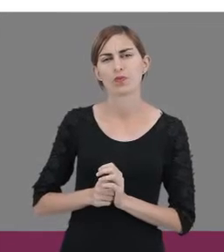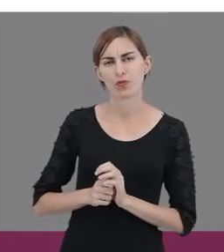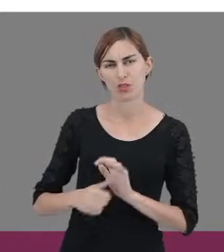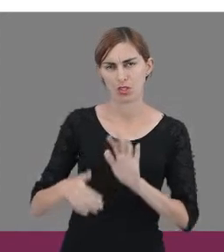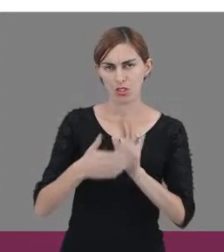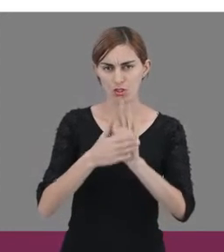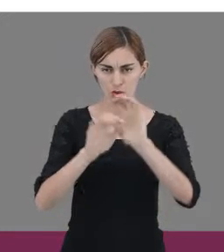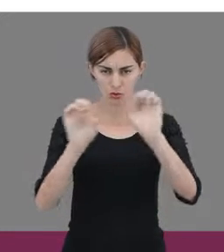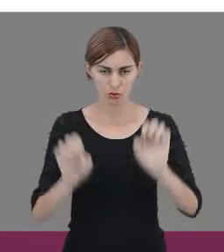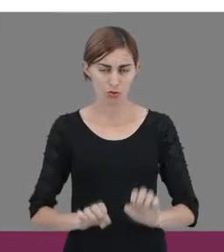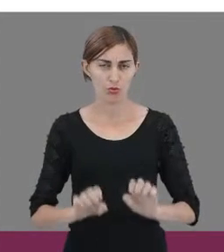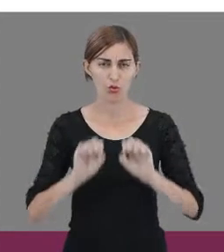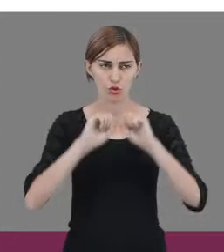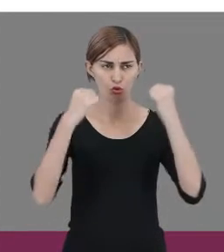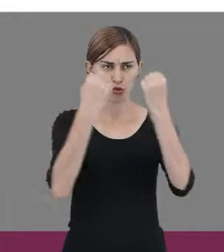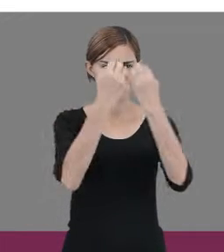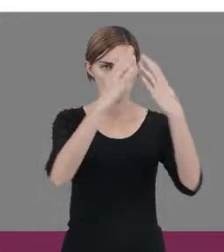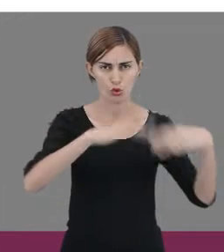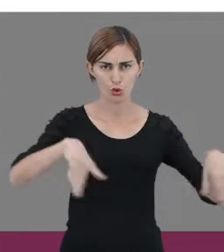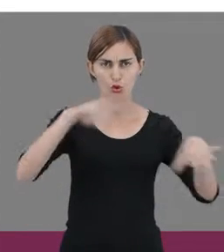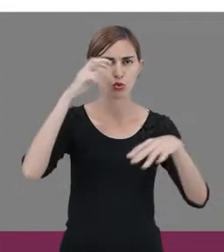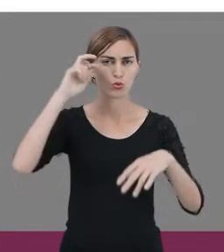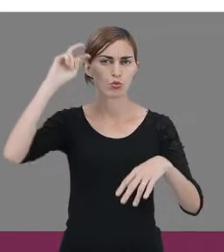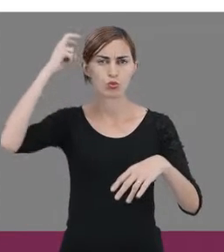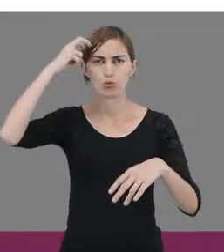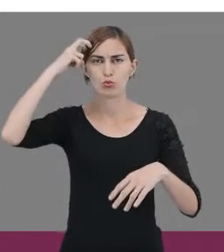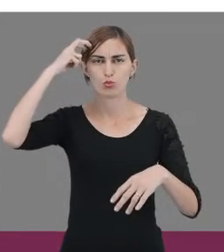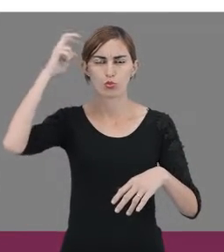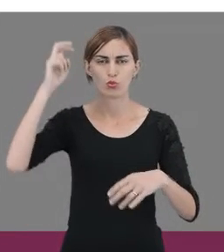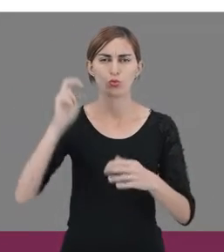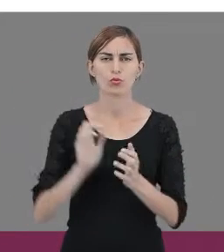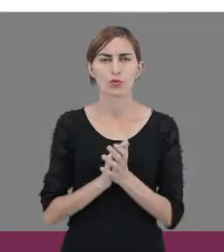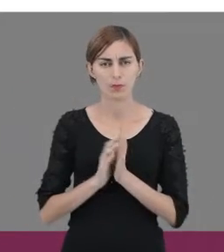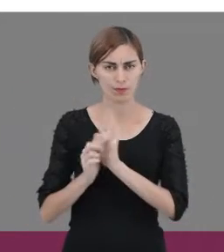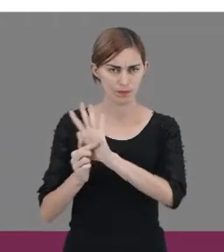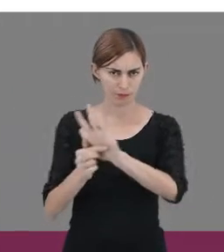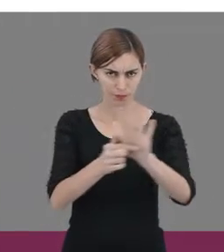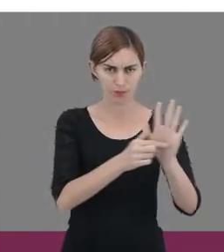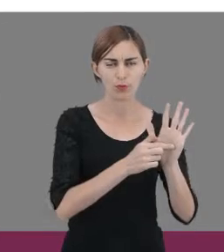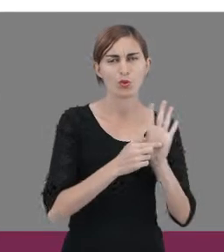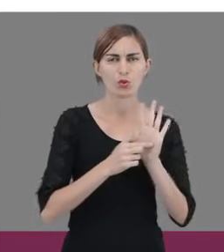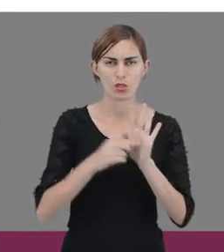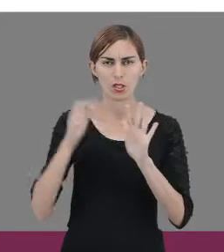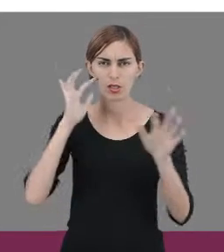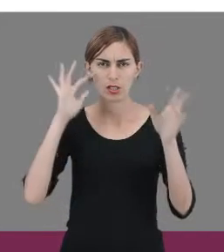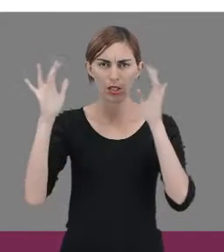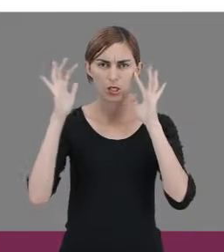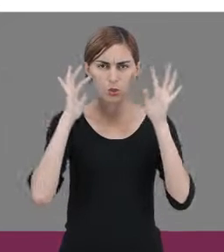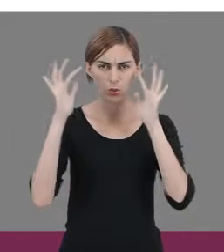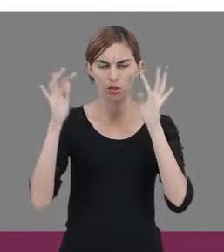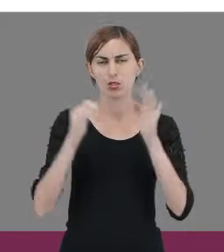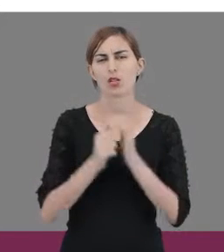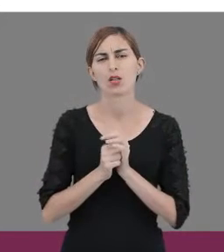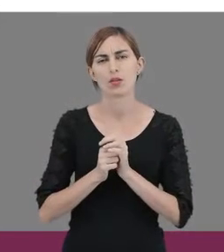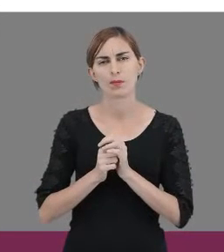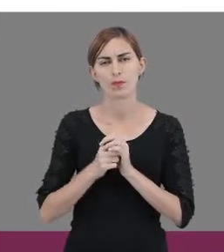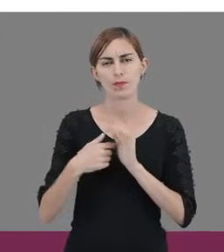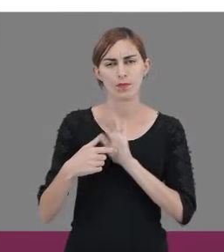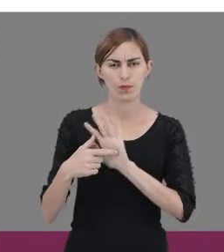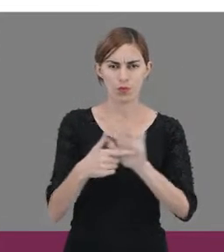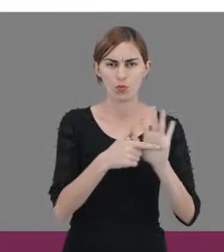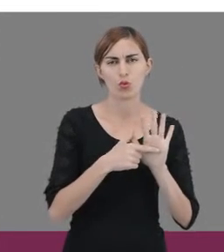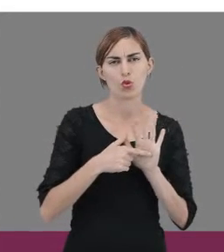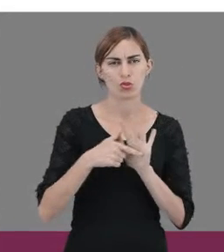sociocultural. Vygotsky, quando apresenta a sua teoria, a princípio ele retira as fases